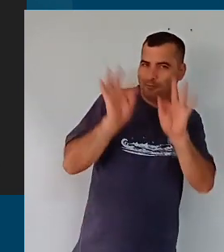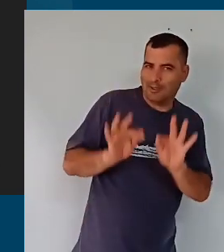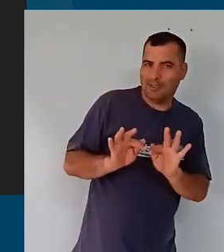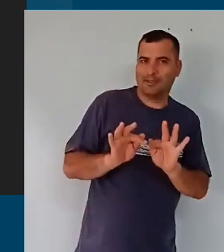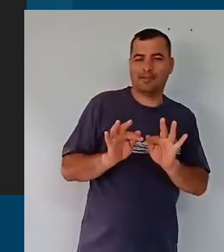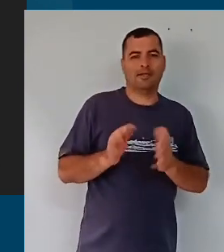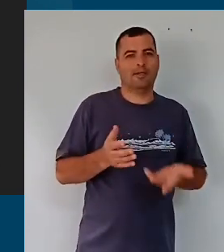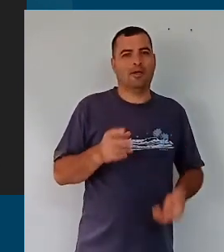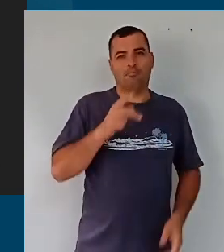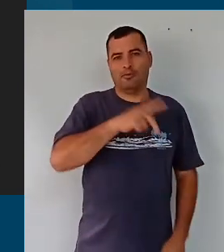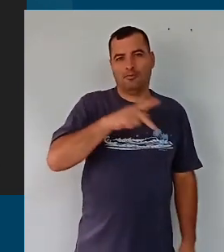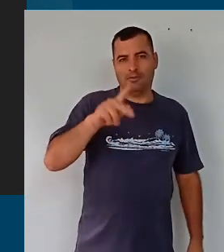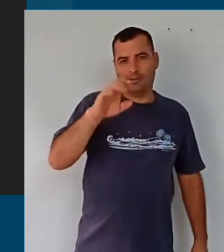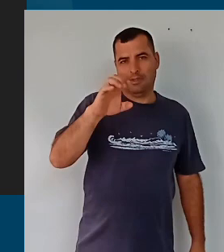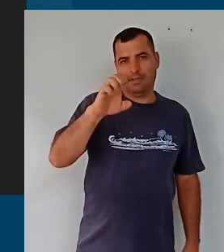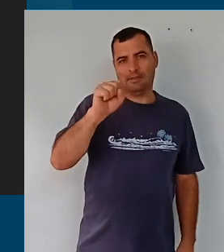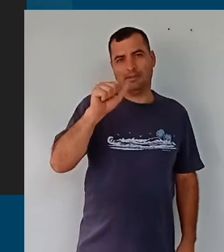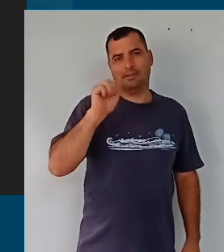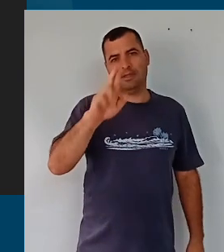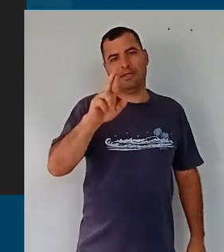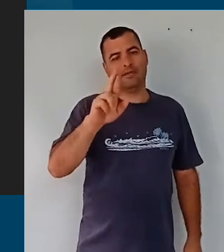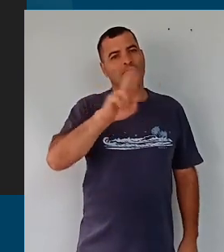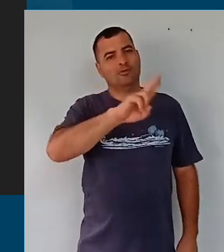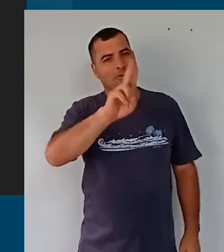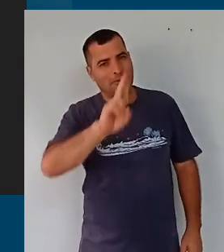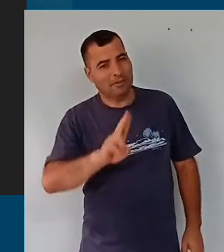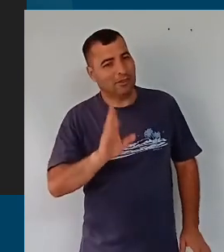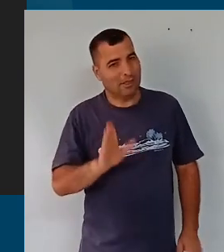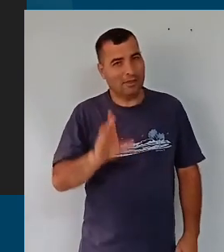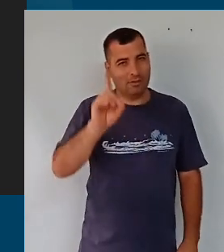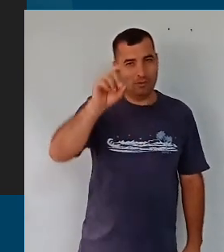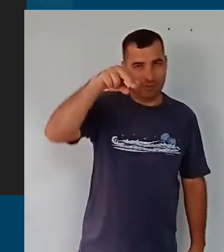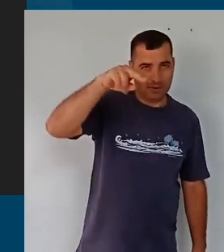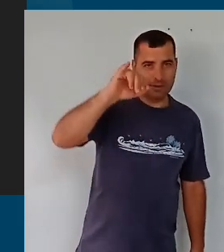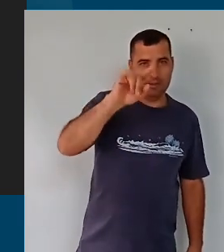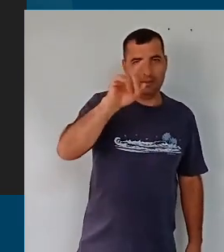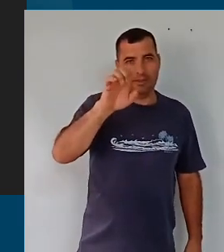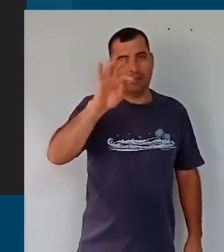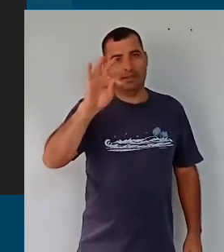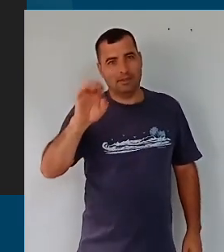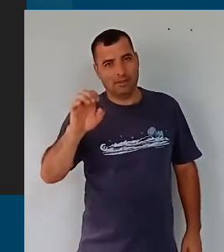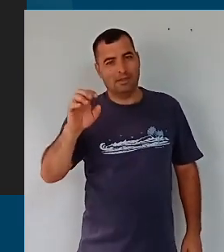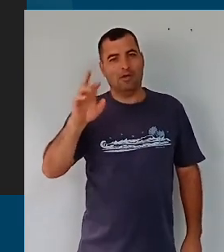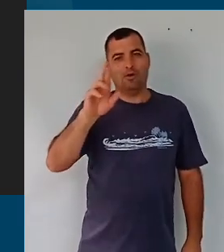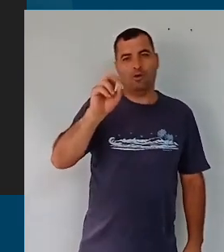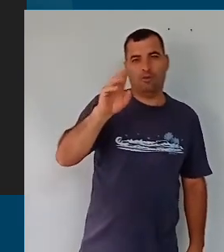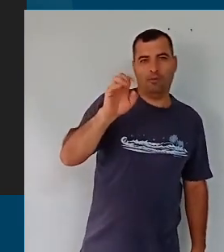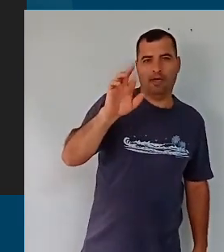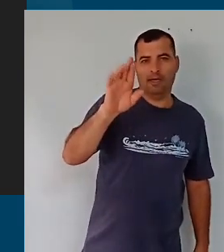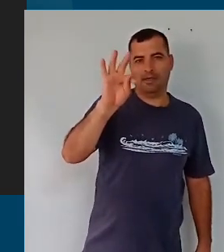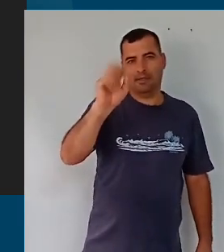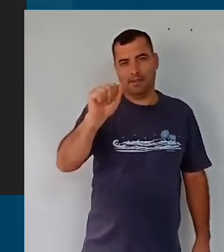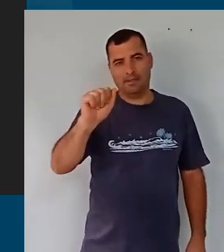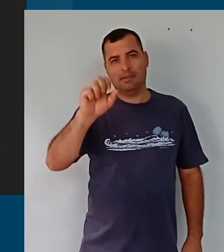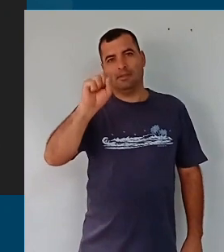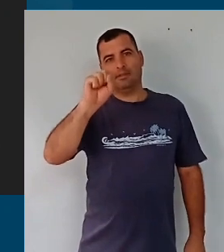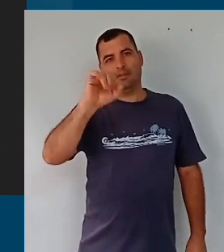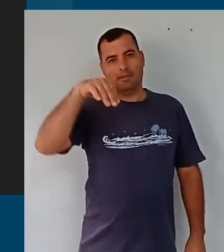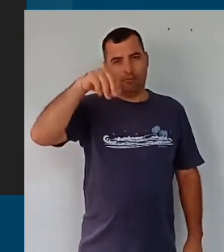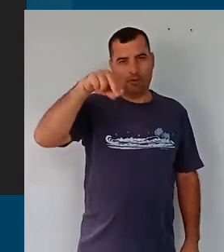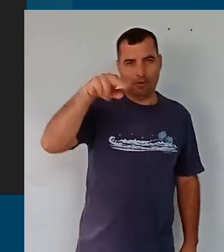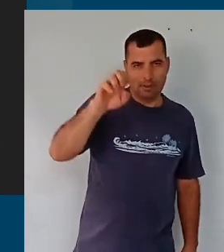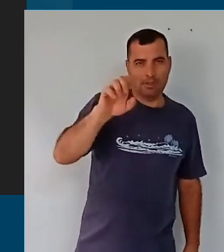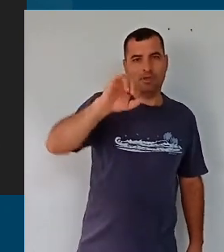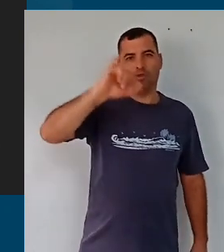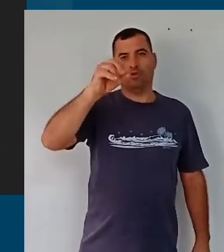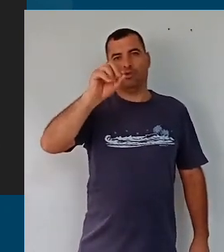feliz, professor César, todos vocês que eu nominei, Donizete, Simone, Roberta, José Luiz,